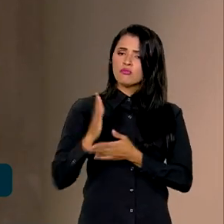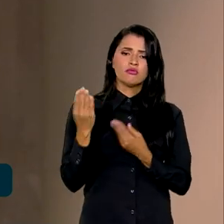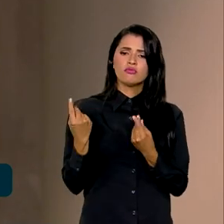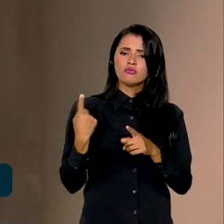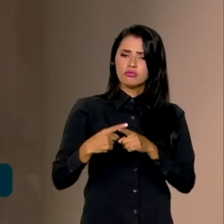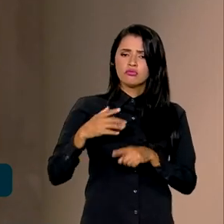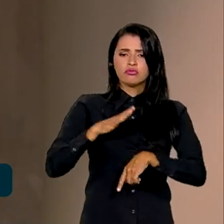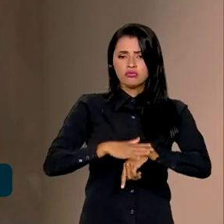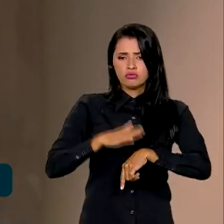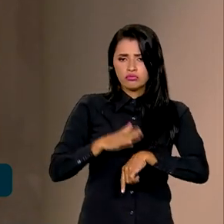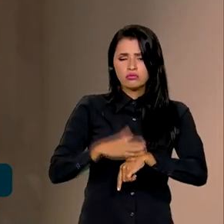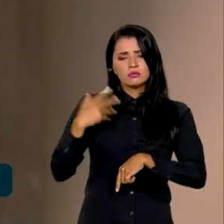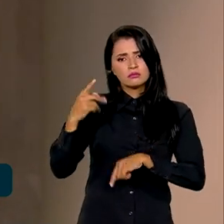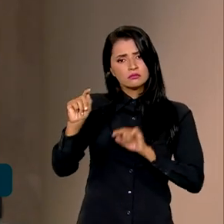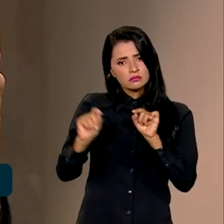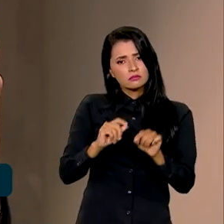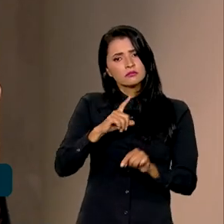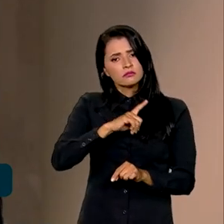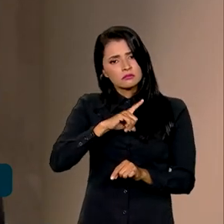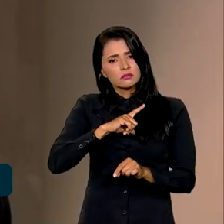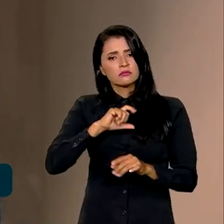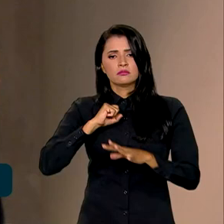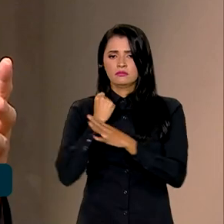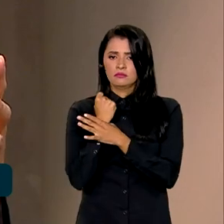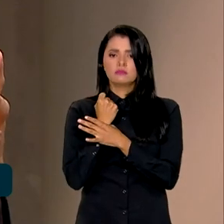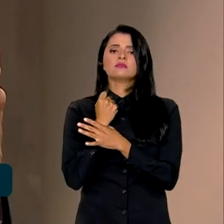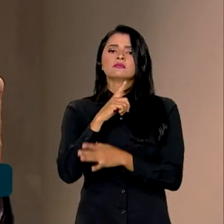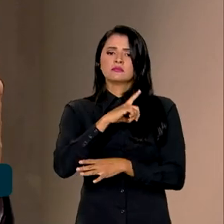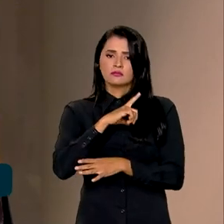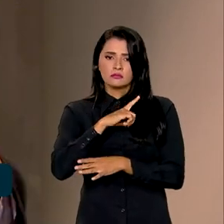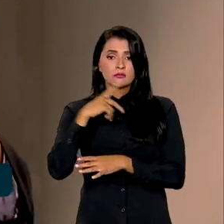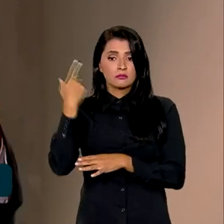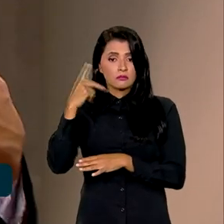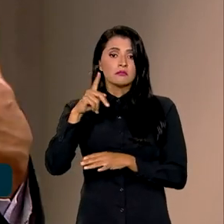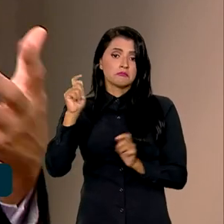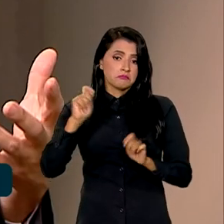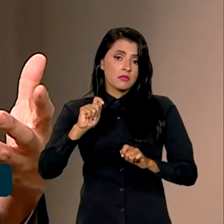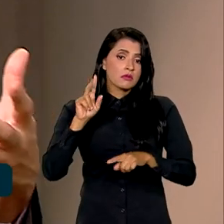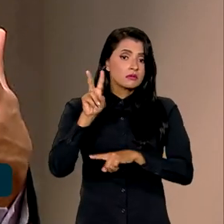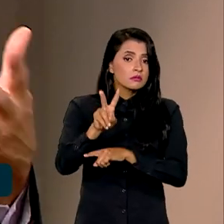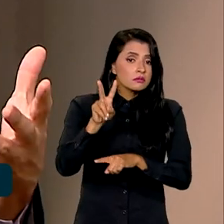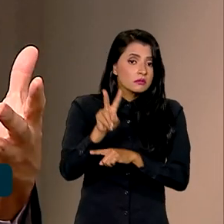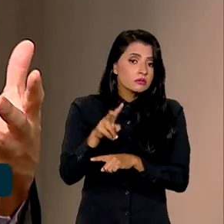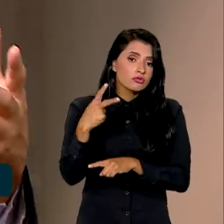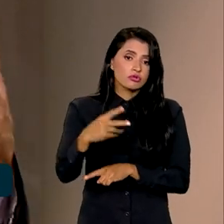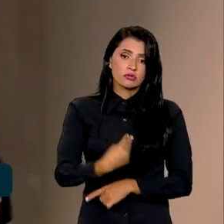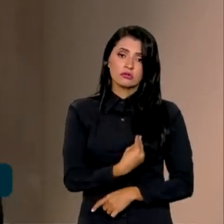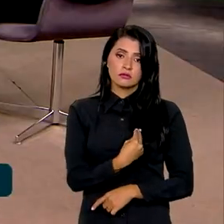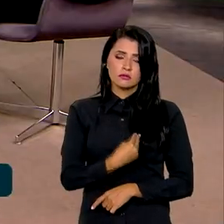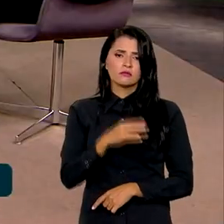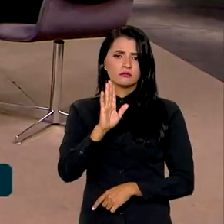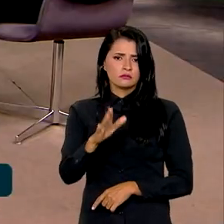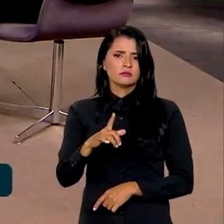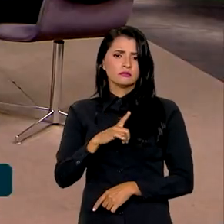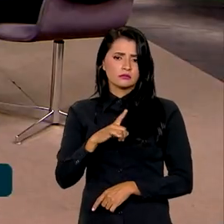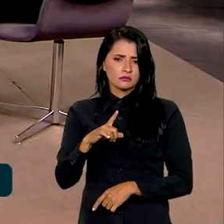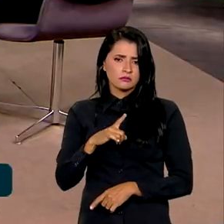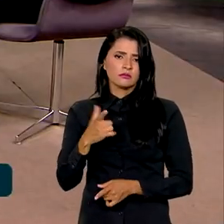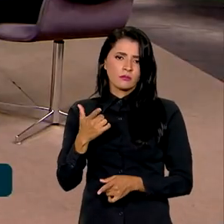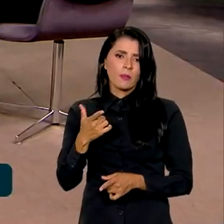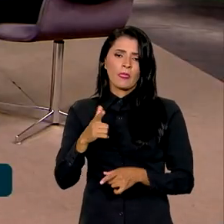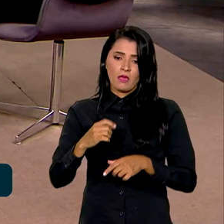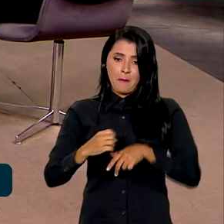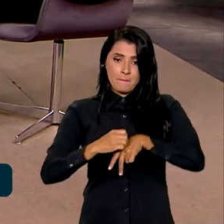quando elas têm um nível de garantia altíssimo de que elas servem para proteger vidas. Nós tivemos a erradicação da